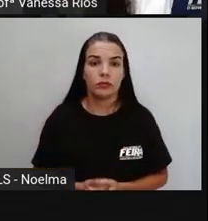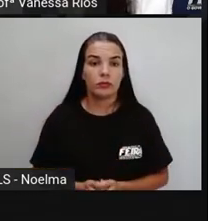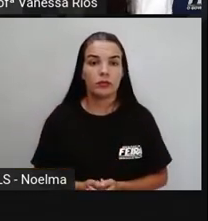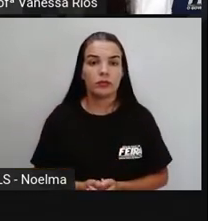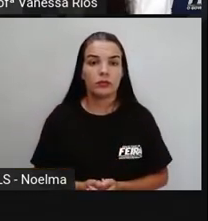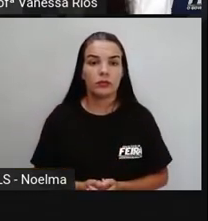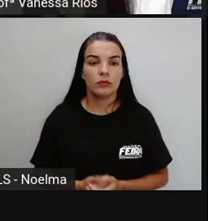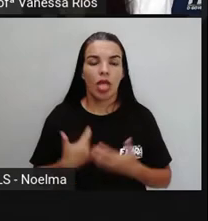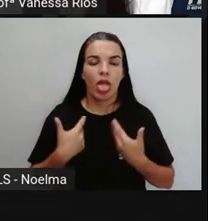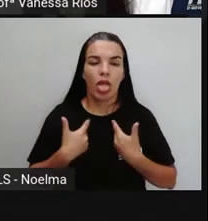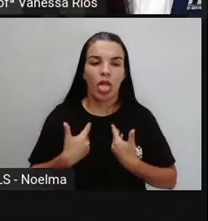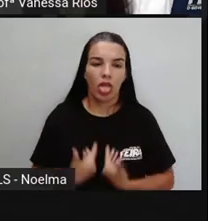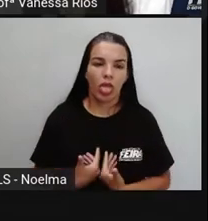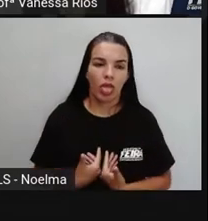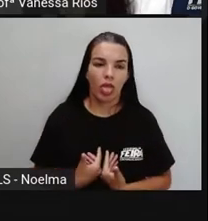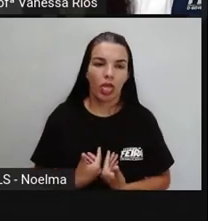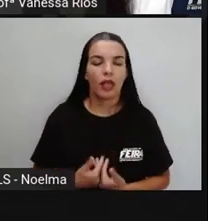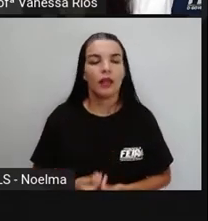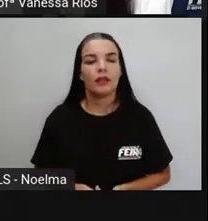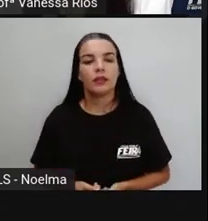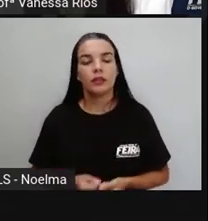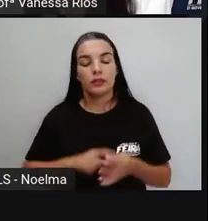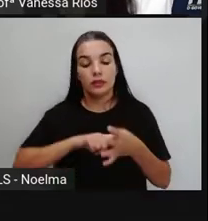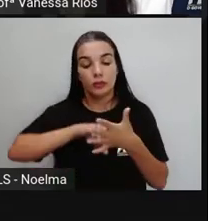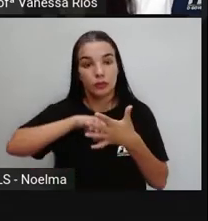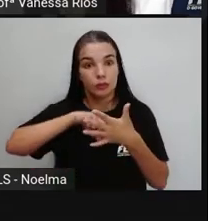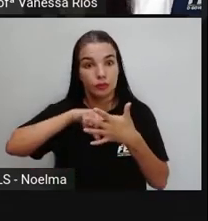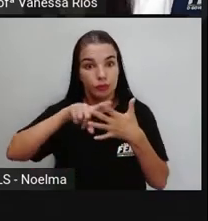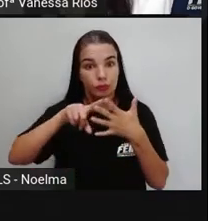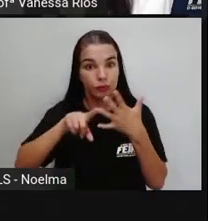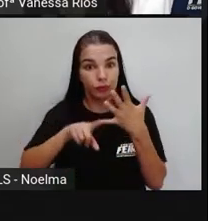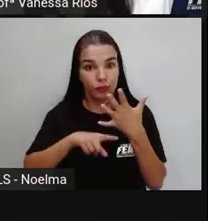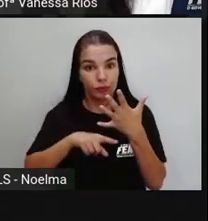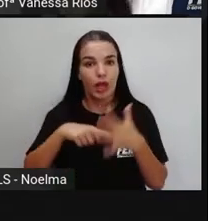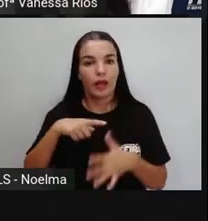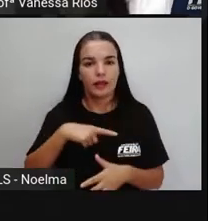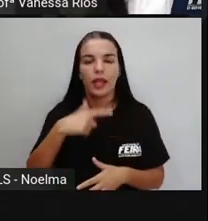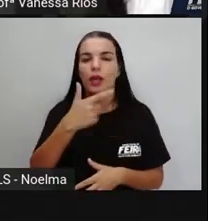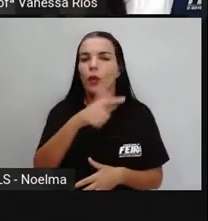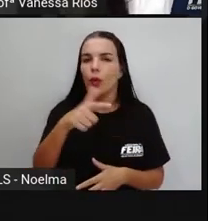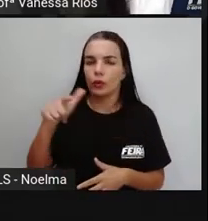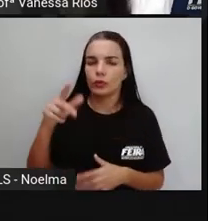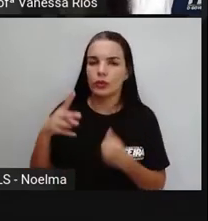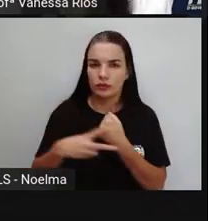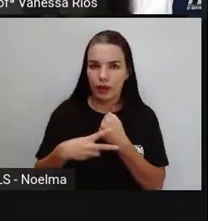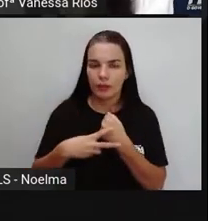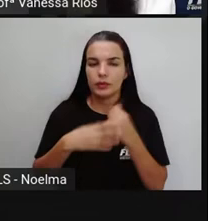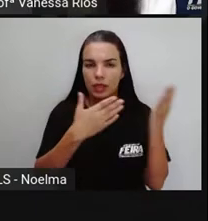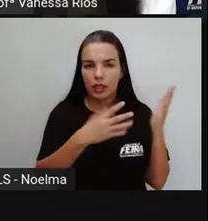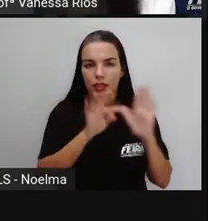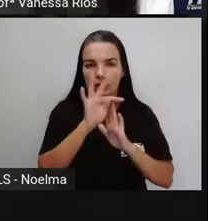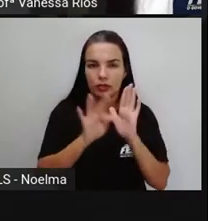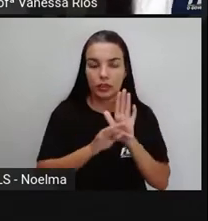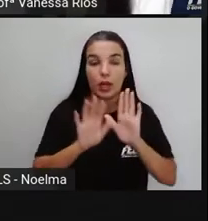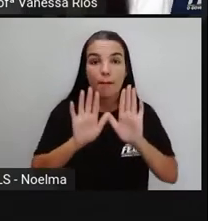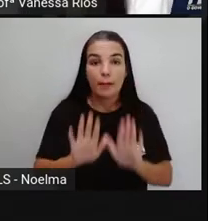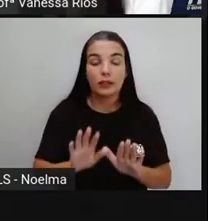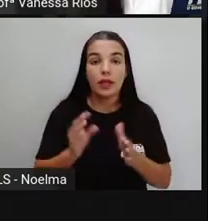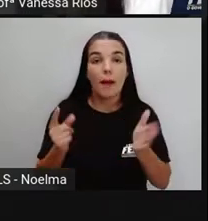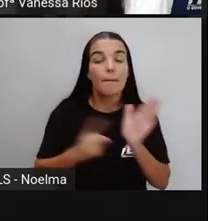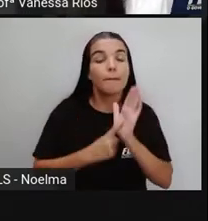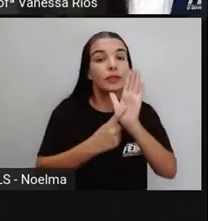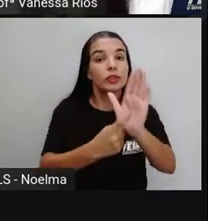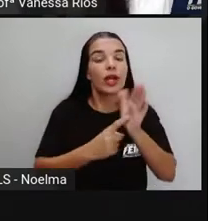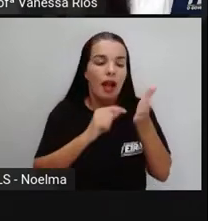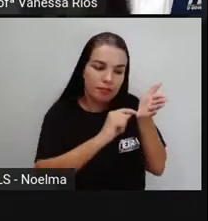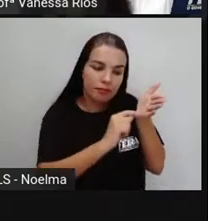e canção. Existem outros verbos? Sim, existem. Mas a Pró quis destacar apenas os